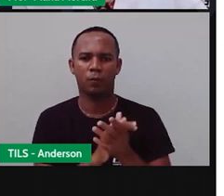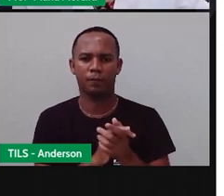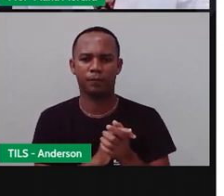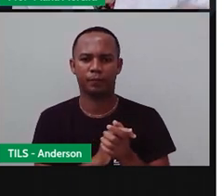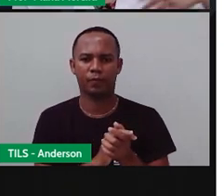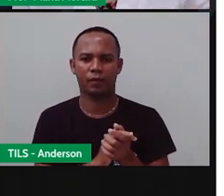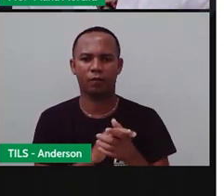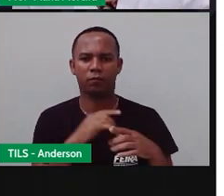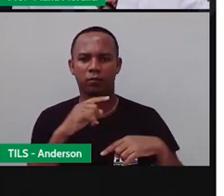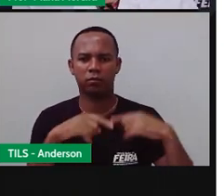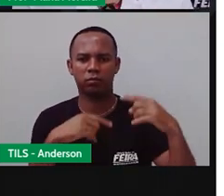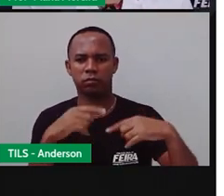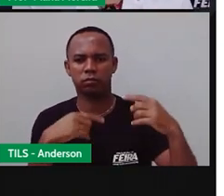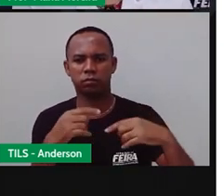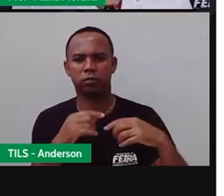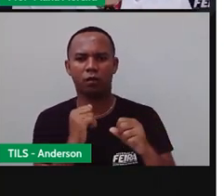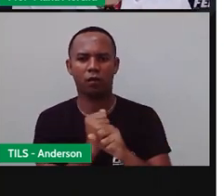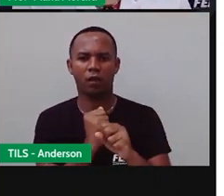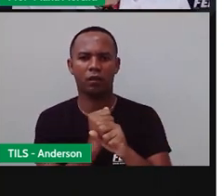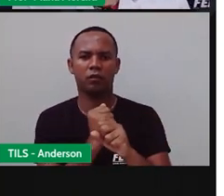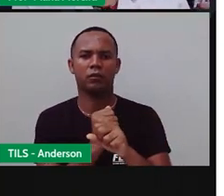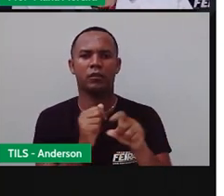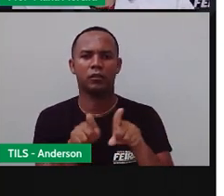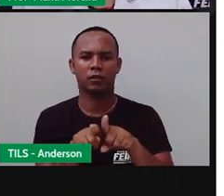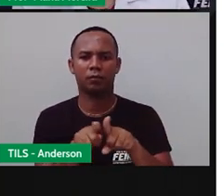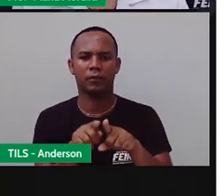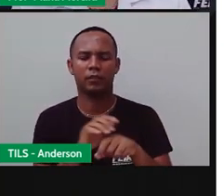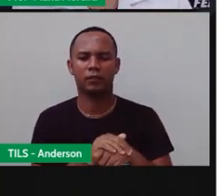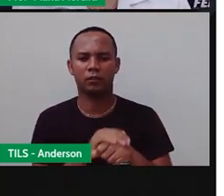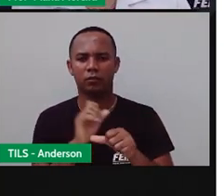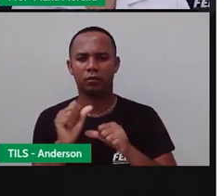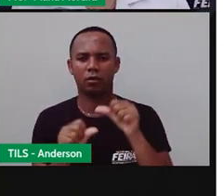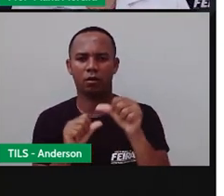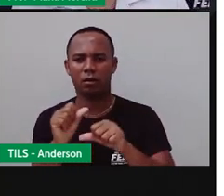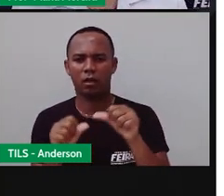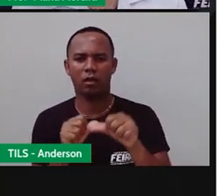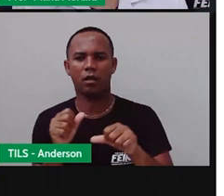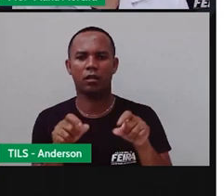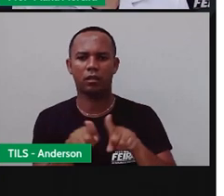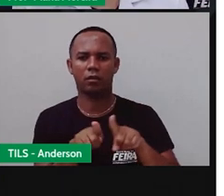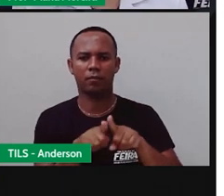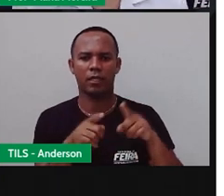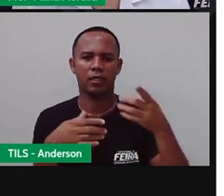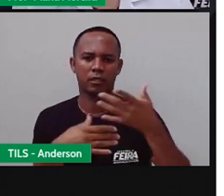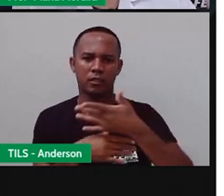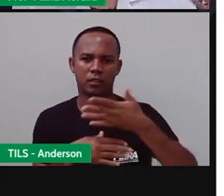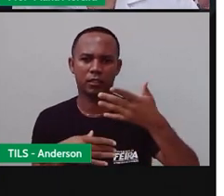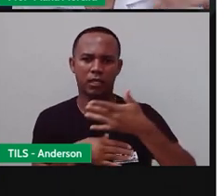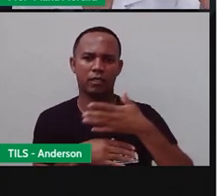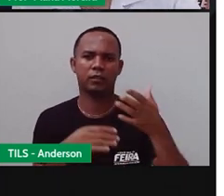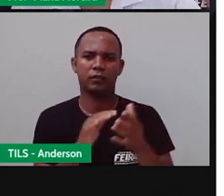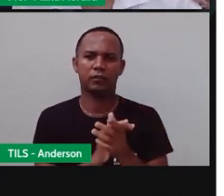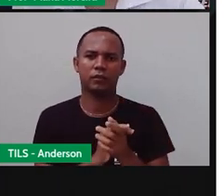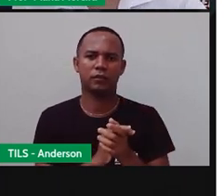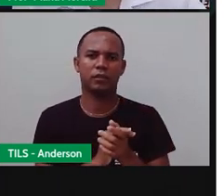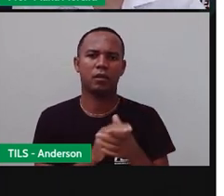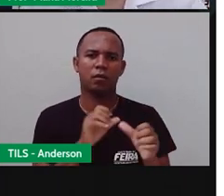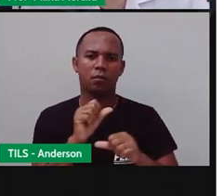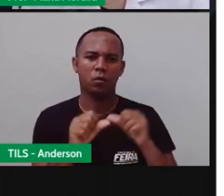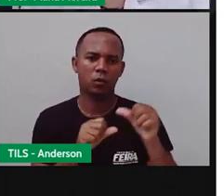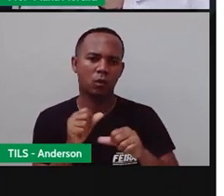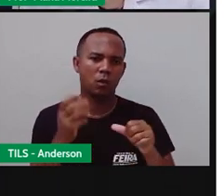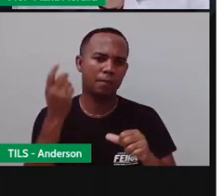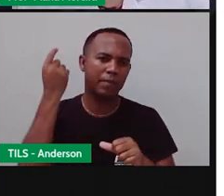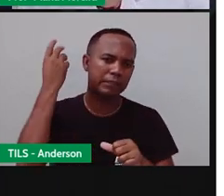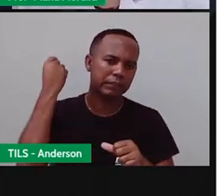no decorrer dos anos. Inclusive, da sua transformação em cidade, né? Que ela deixa de ser Arraial, passa a ser Vila, cidade e